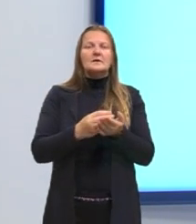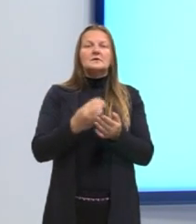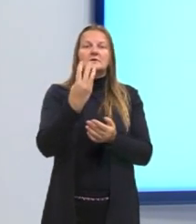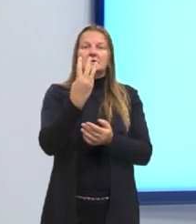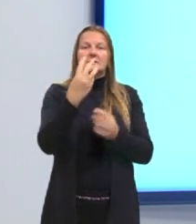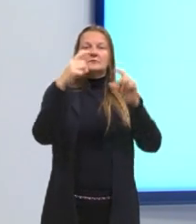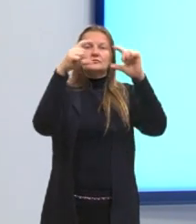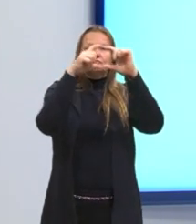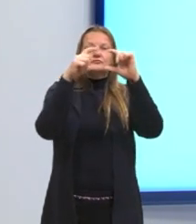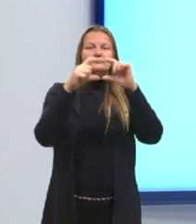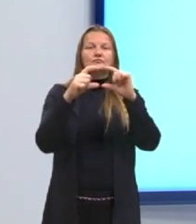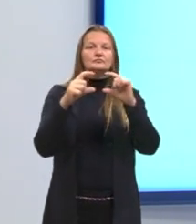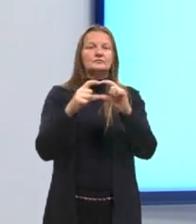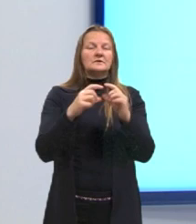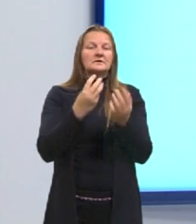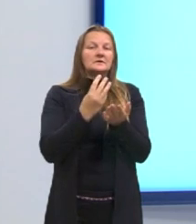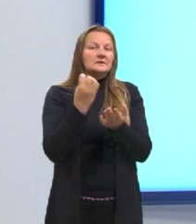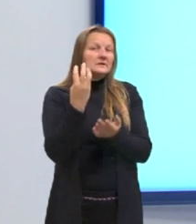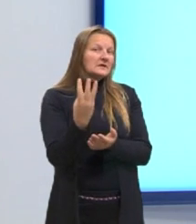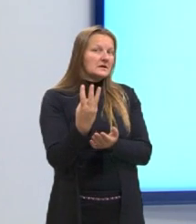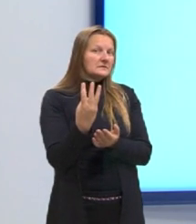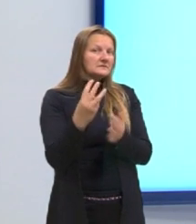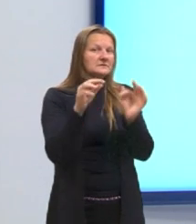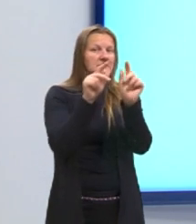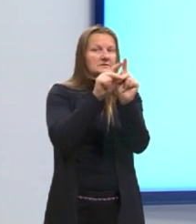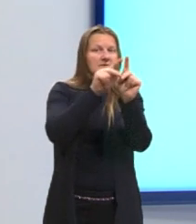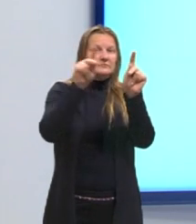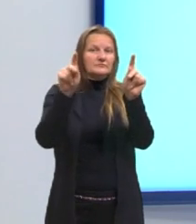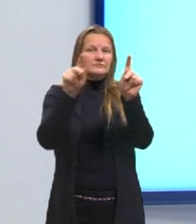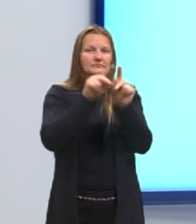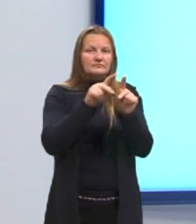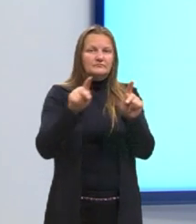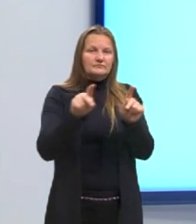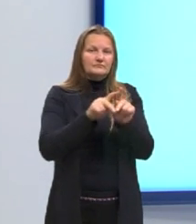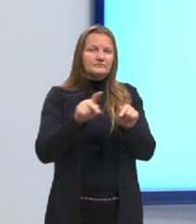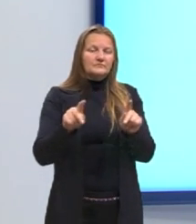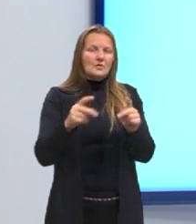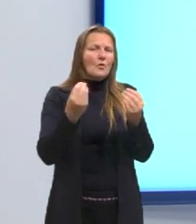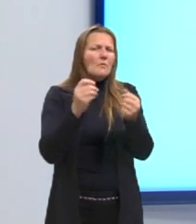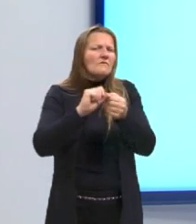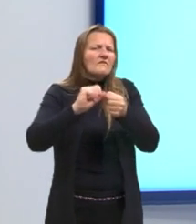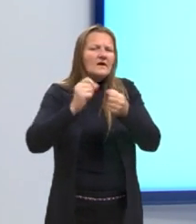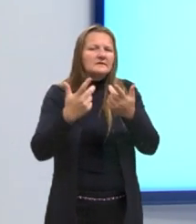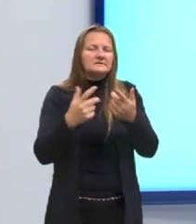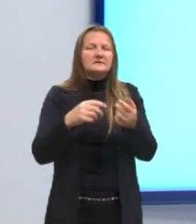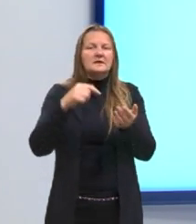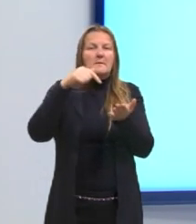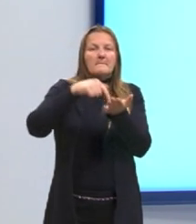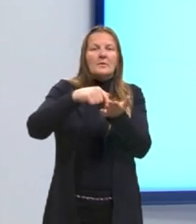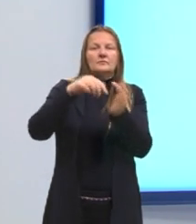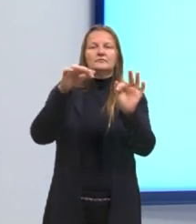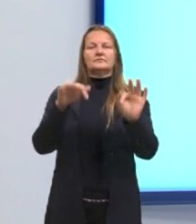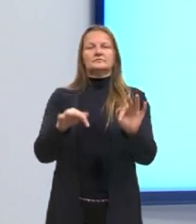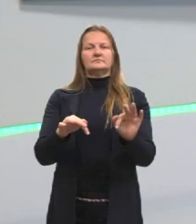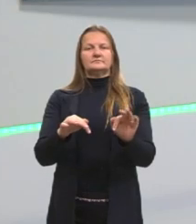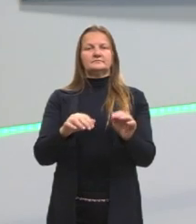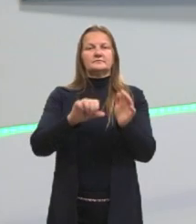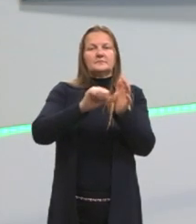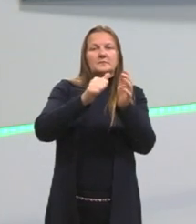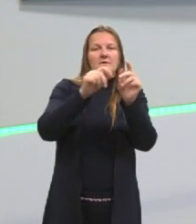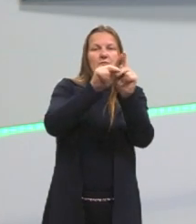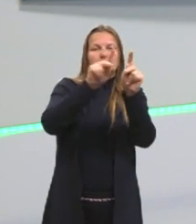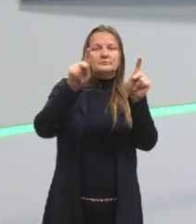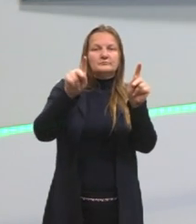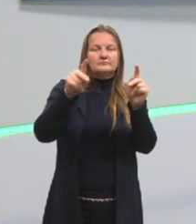períodos. E como é que eu faço para distinguir esses três períodos? Eu coloco o ponto final. Encerrei o primeiro período?